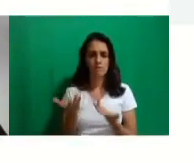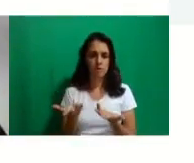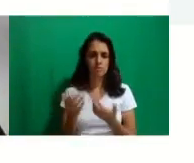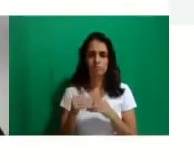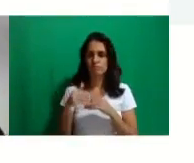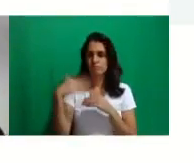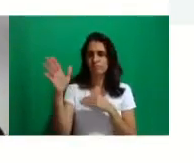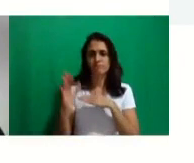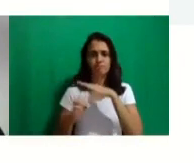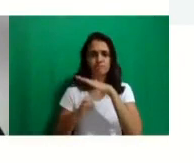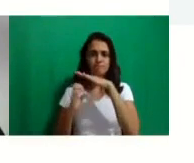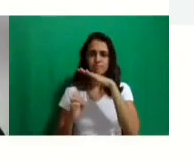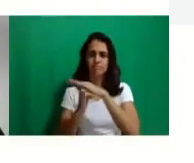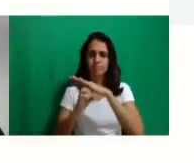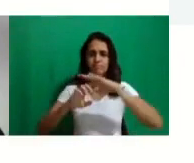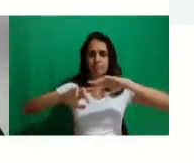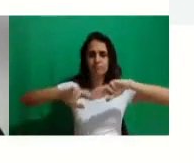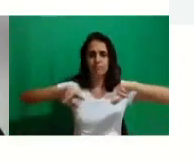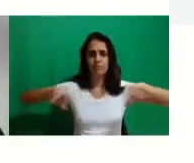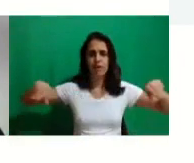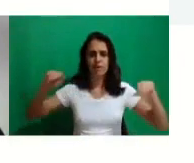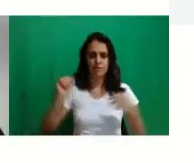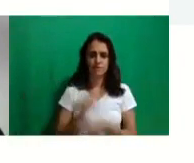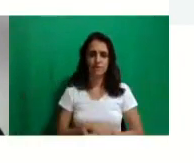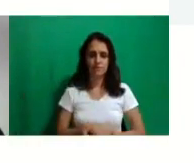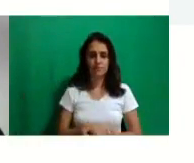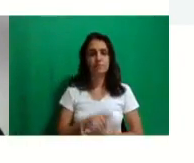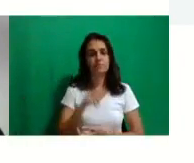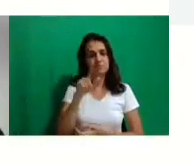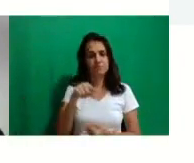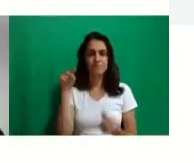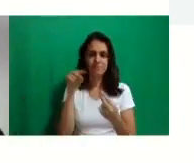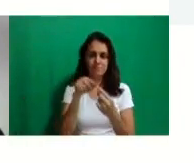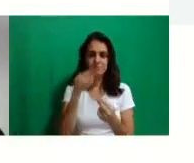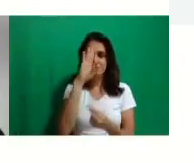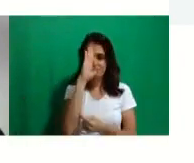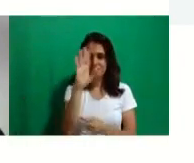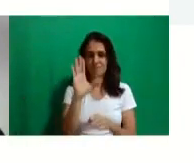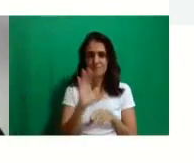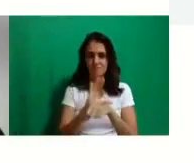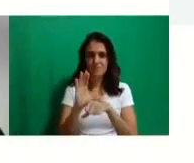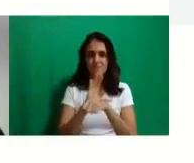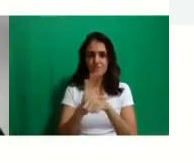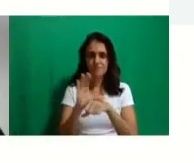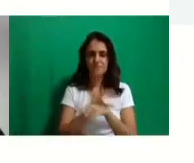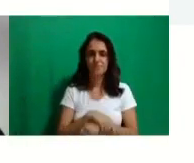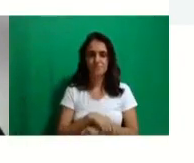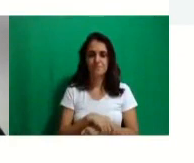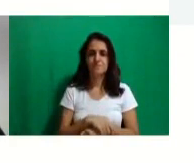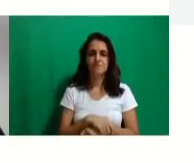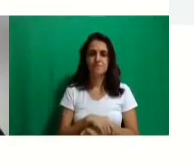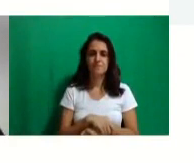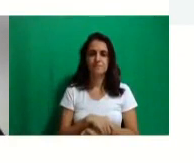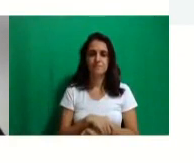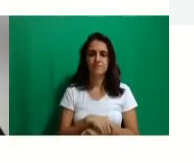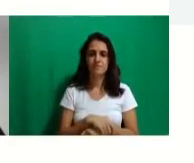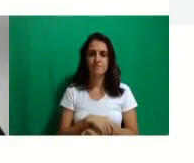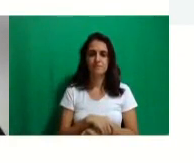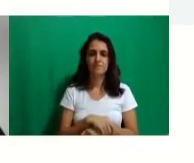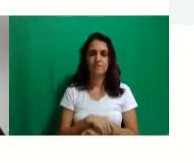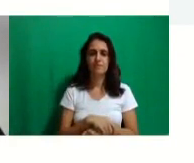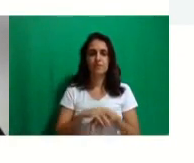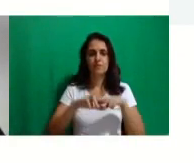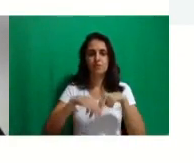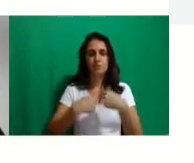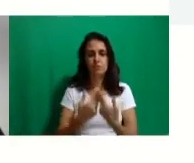isso. Bom, esse é o objetivo do nosso curso, né? É para isso que nós trabalhamos, para que vocês saiam